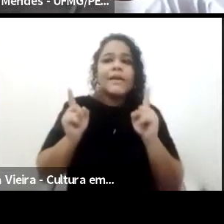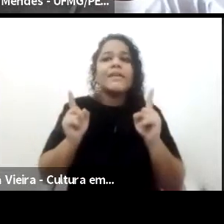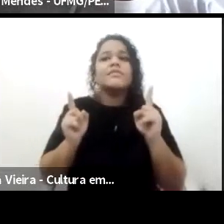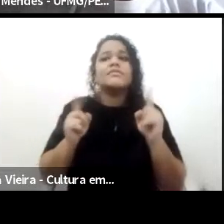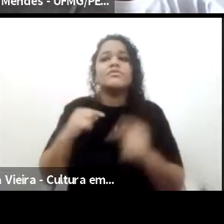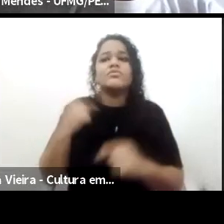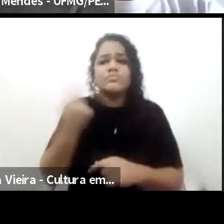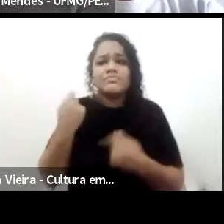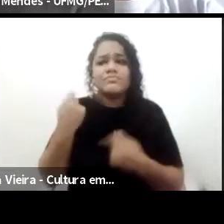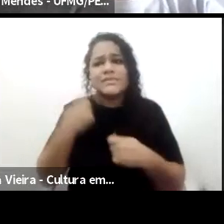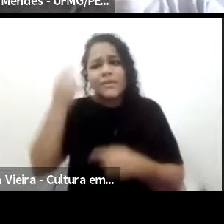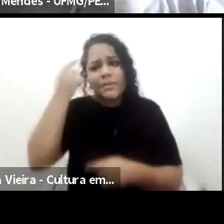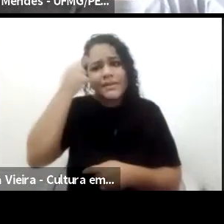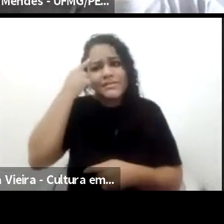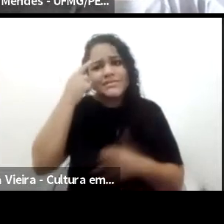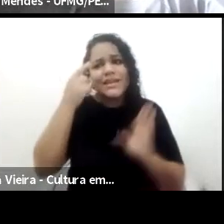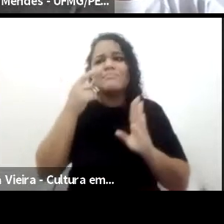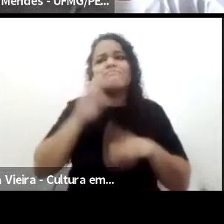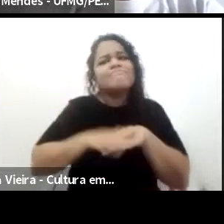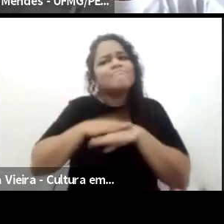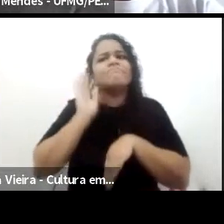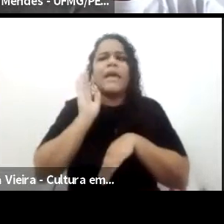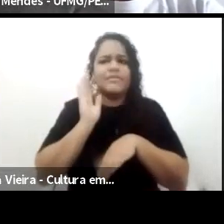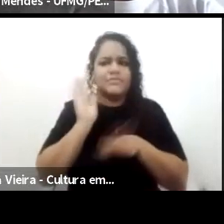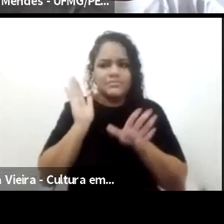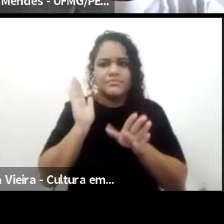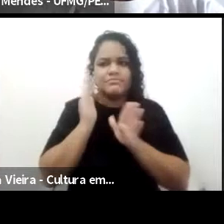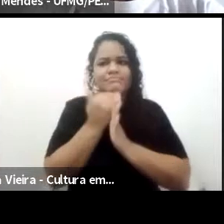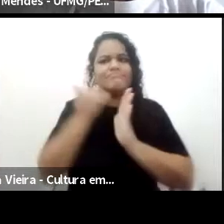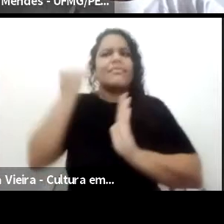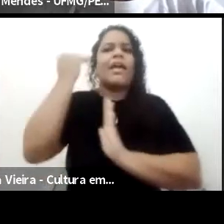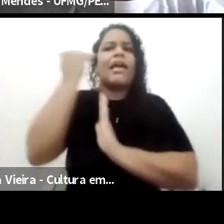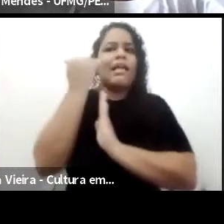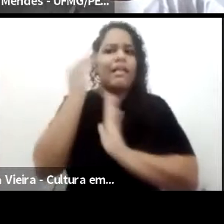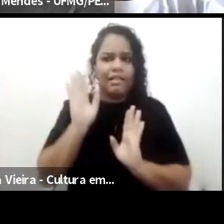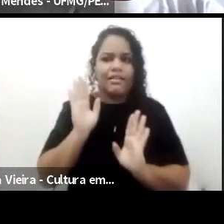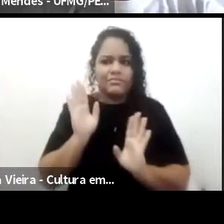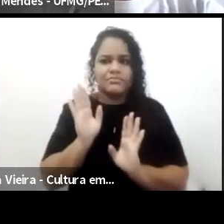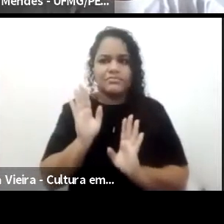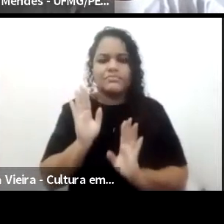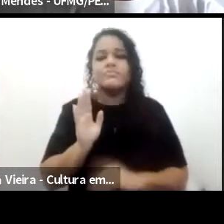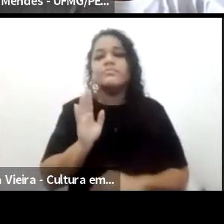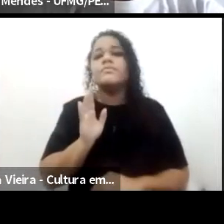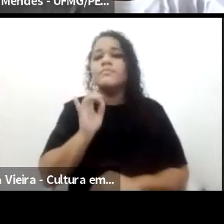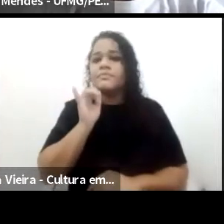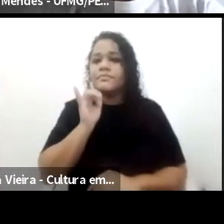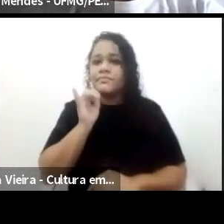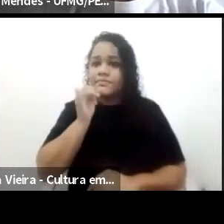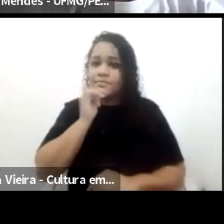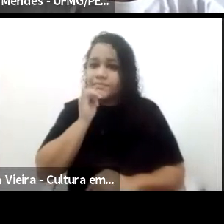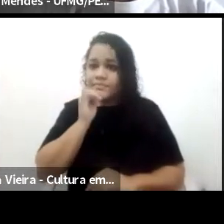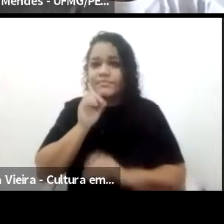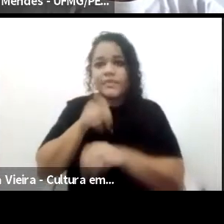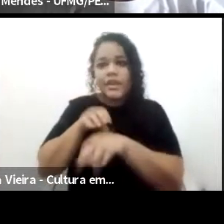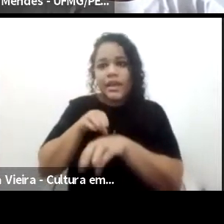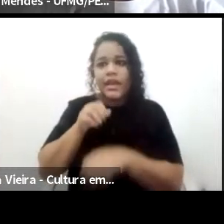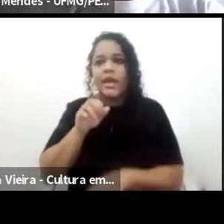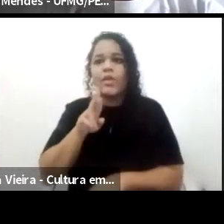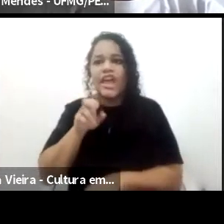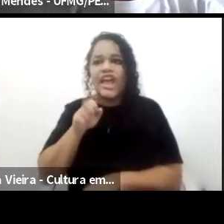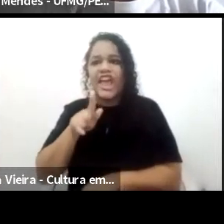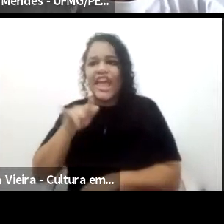algo que vai além. Então, por exemplo, se a gente pensar nas aulas rédeas, que depois se tornam aulas